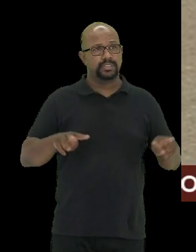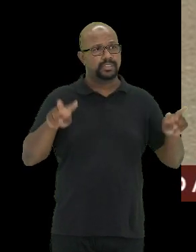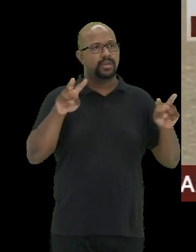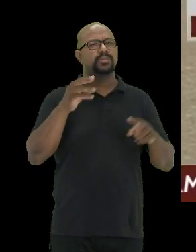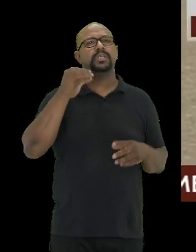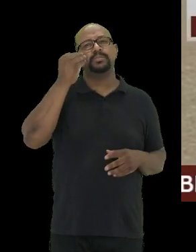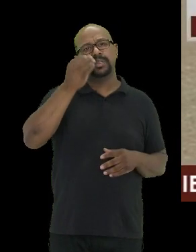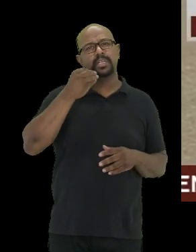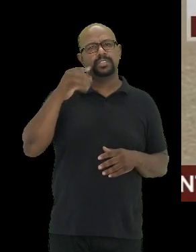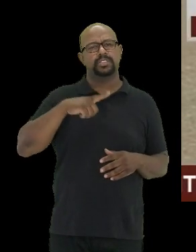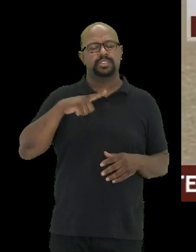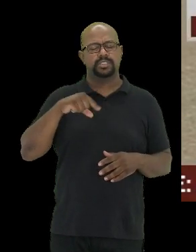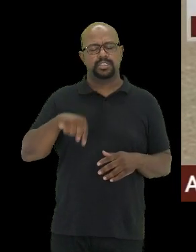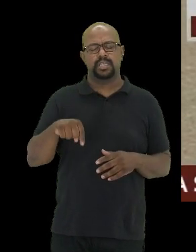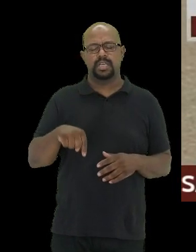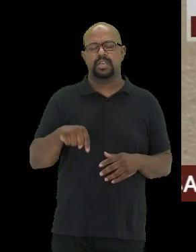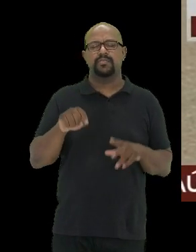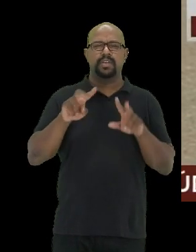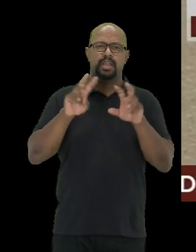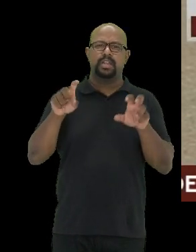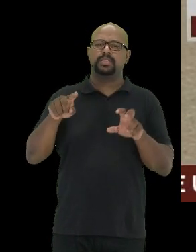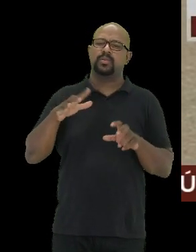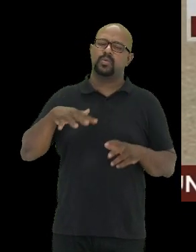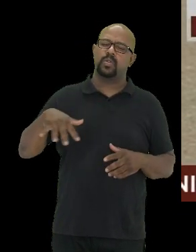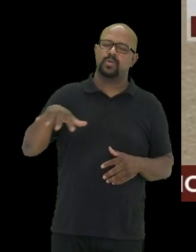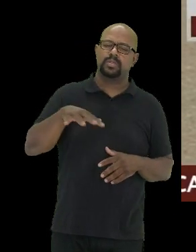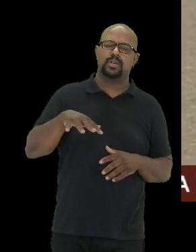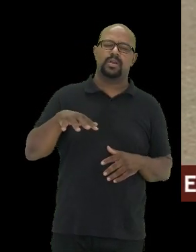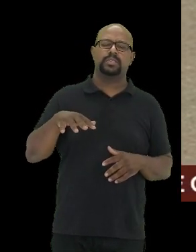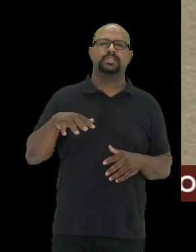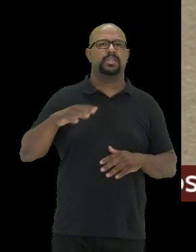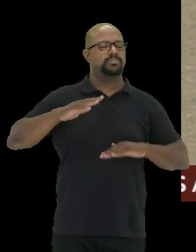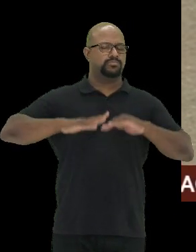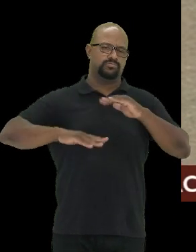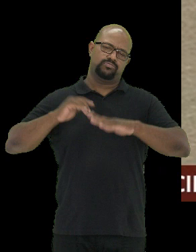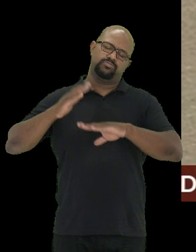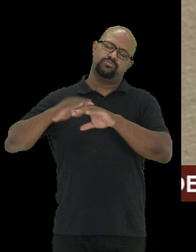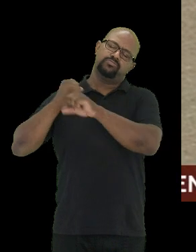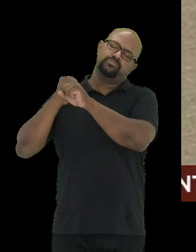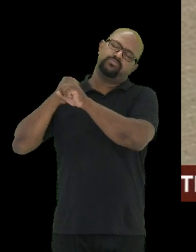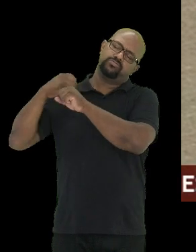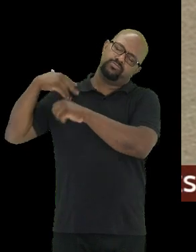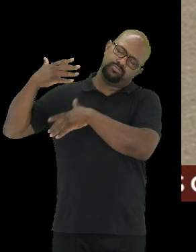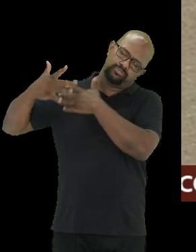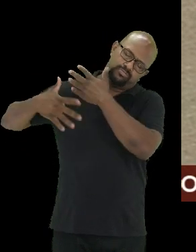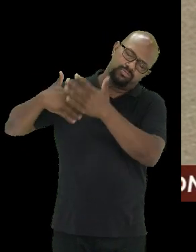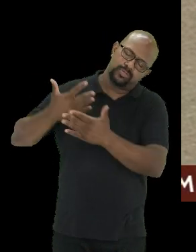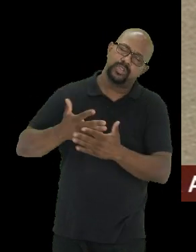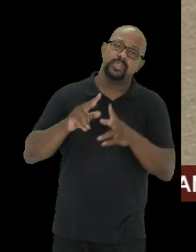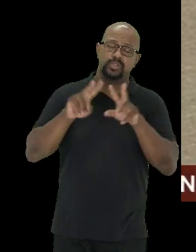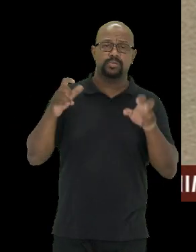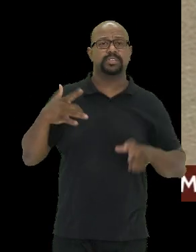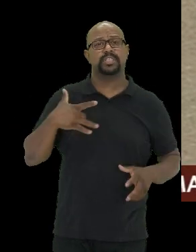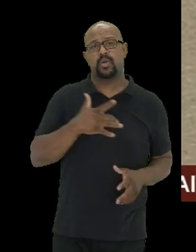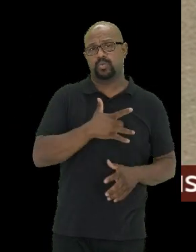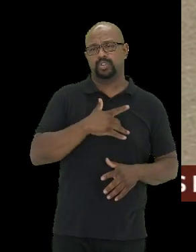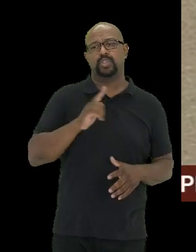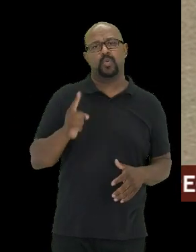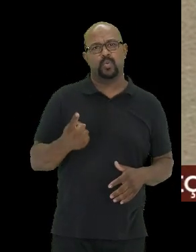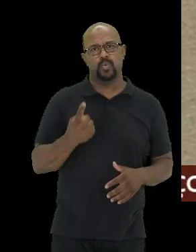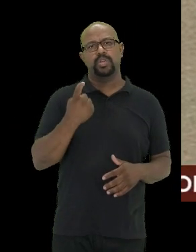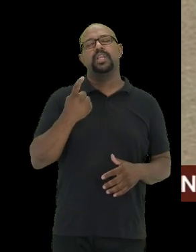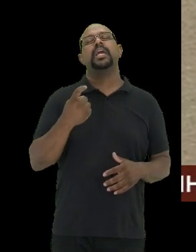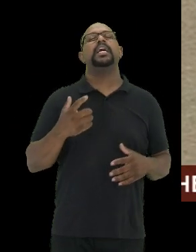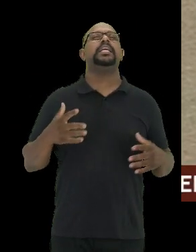experiência que a gente teve em relação ao longo dessa nossa carreira profissional nas questões relacionadas à saúde imunica e